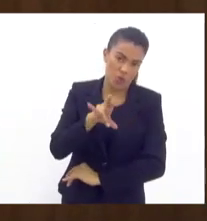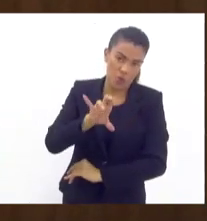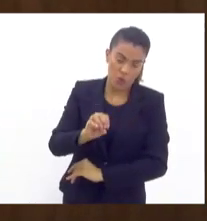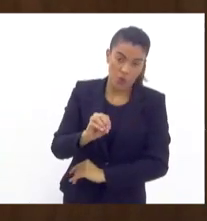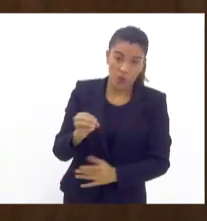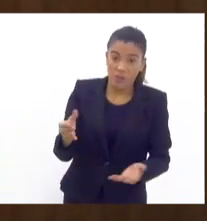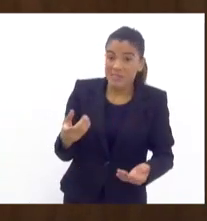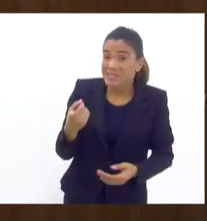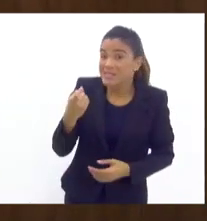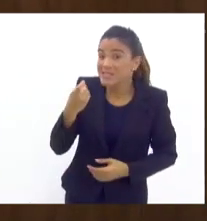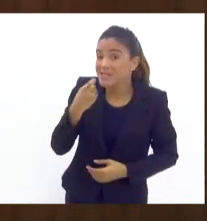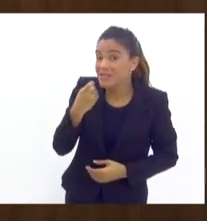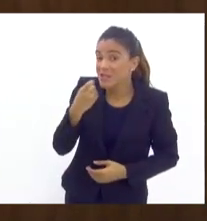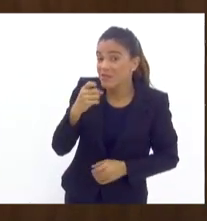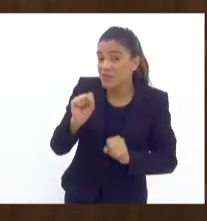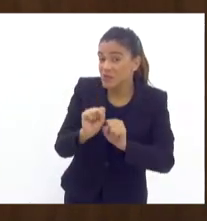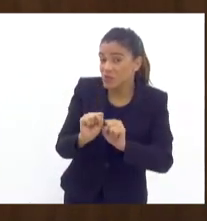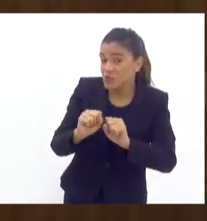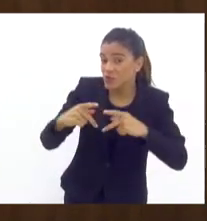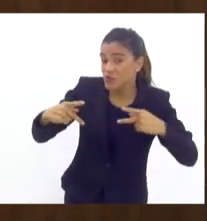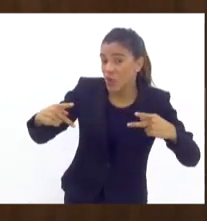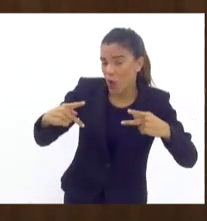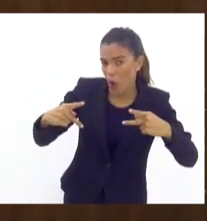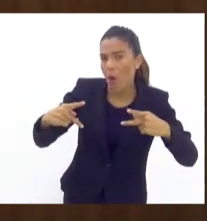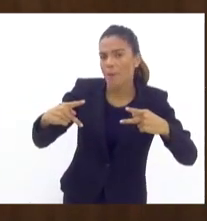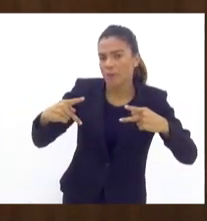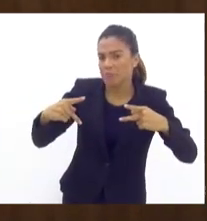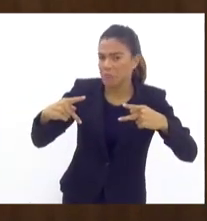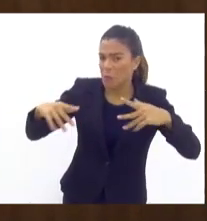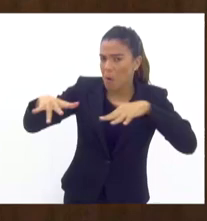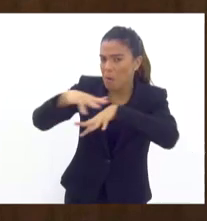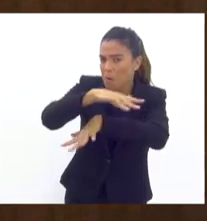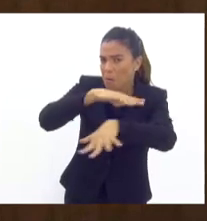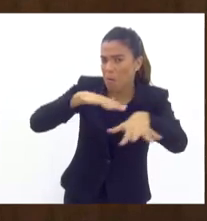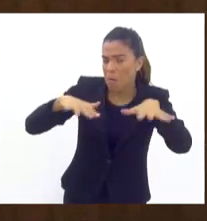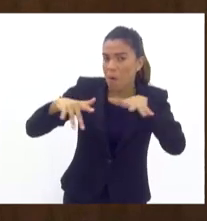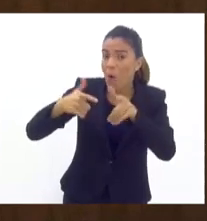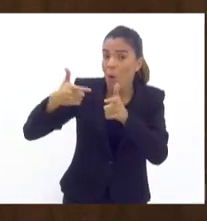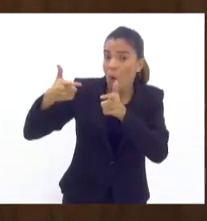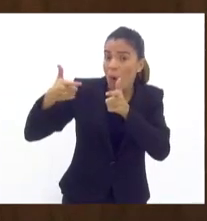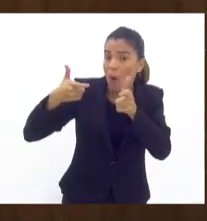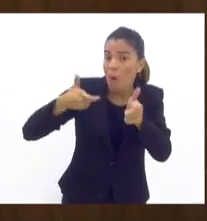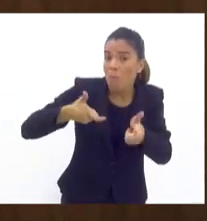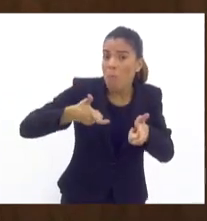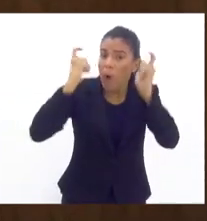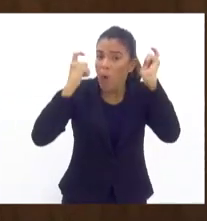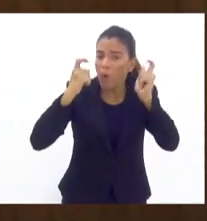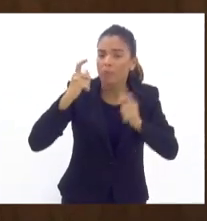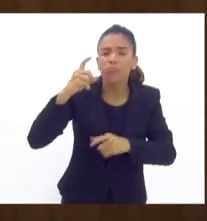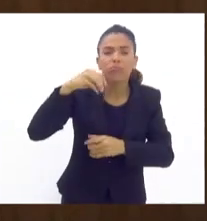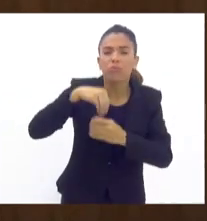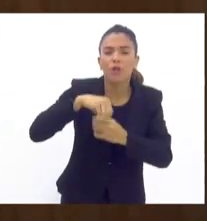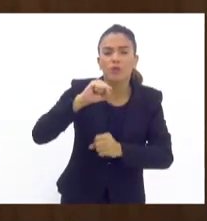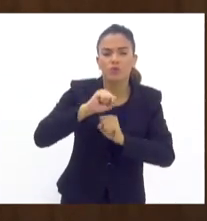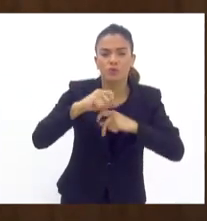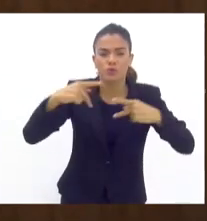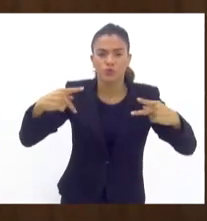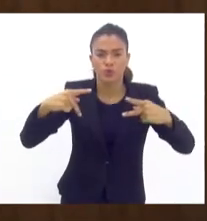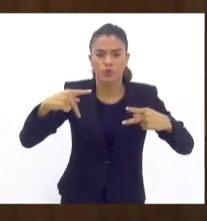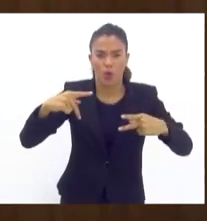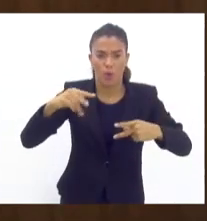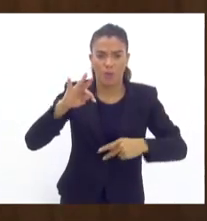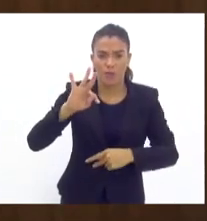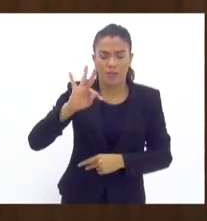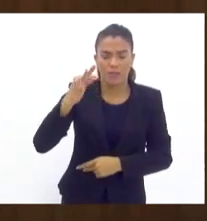sexta-feira, num shopping de grande movimento, um homicídio dentro do Taquara Shopping. Isso